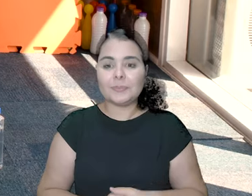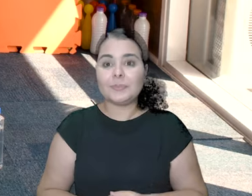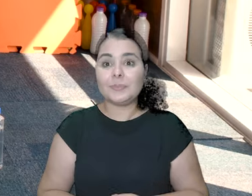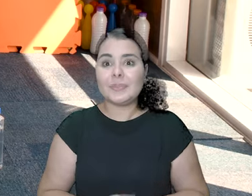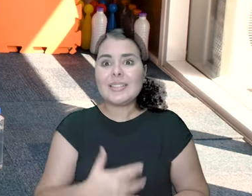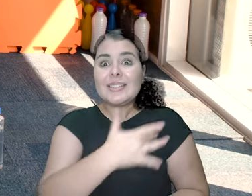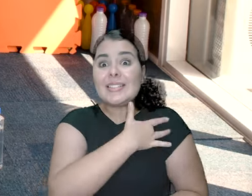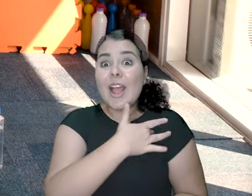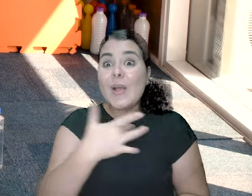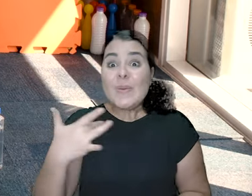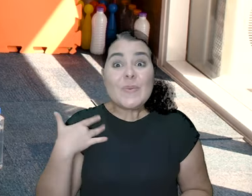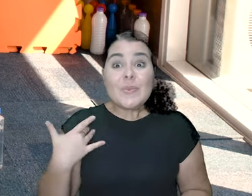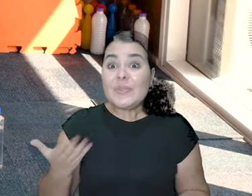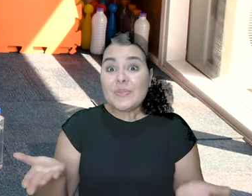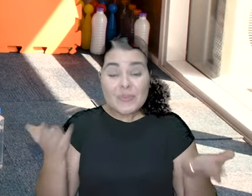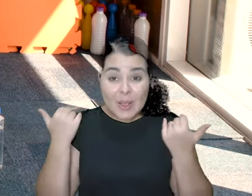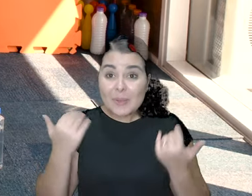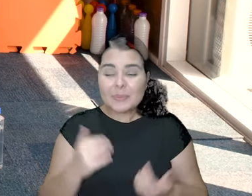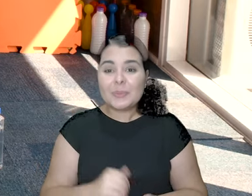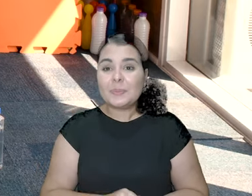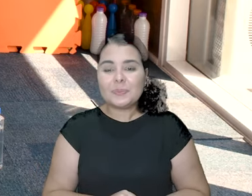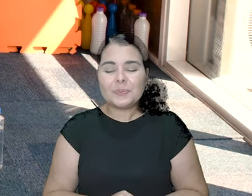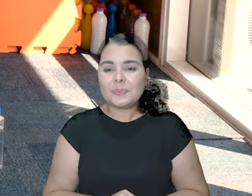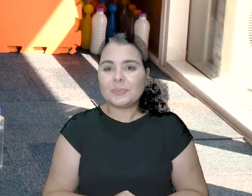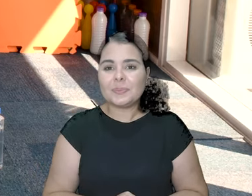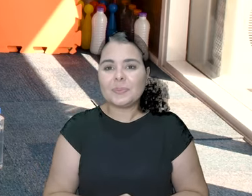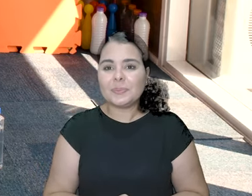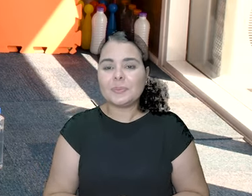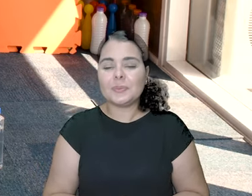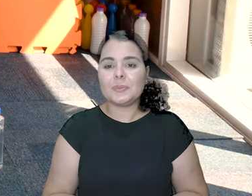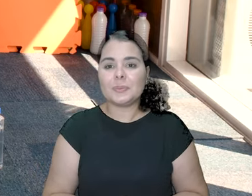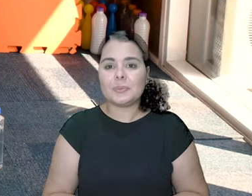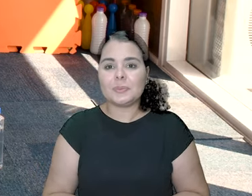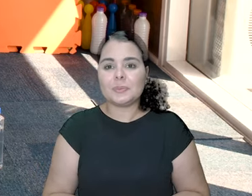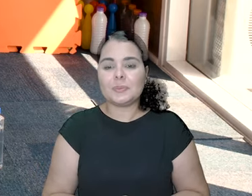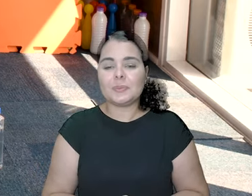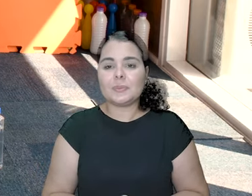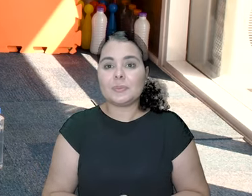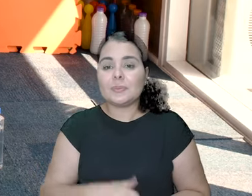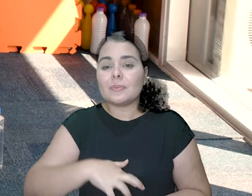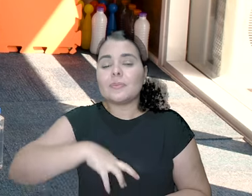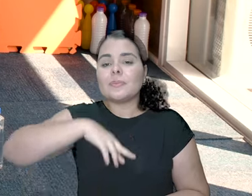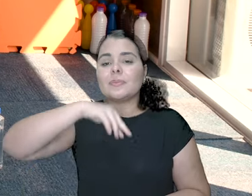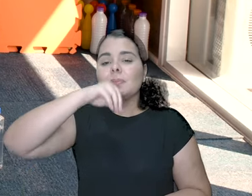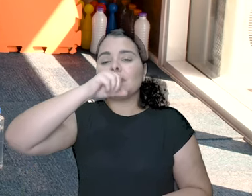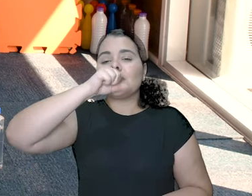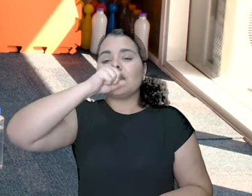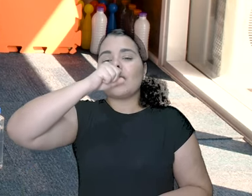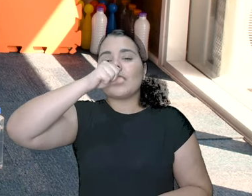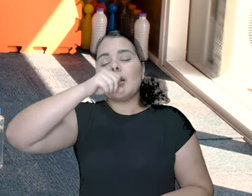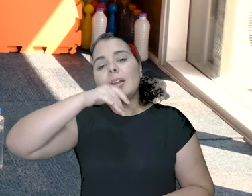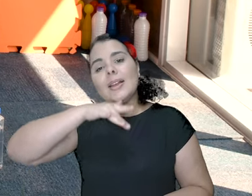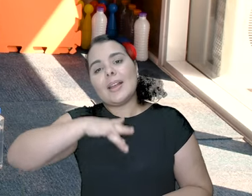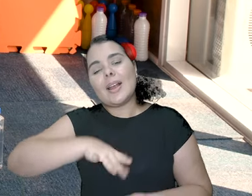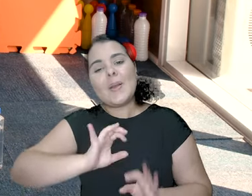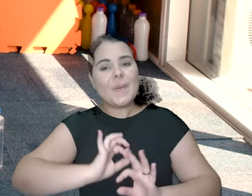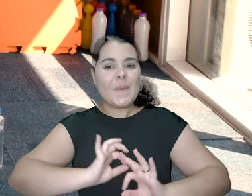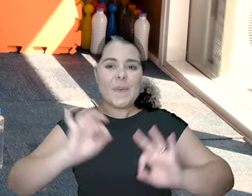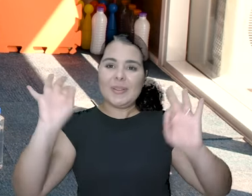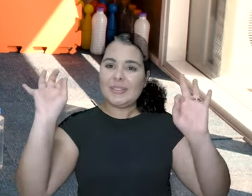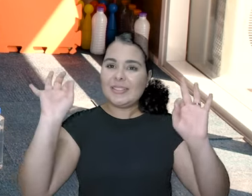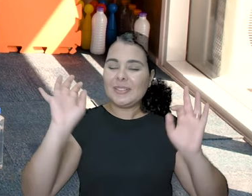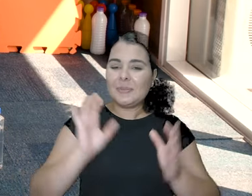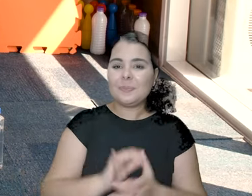Saúde! Corre, corre, corre. Respira. Boa!